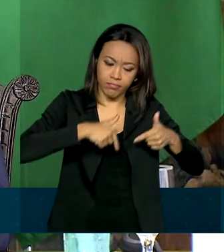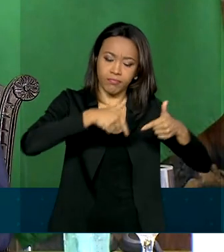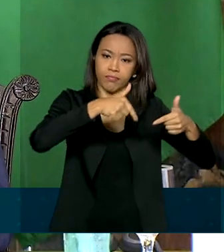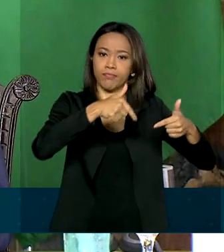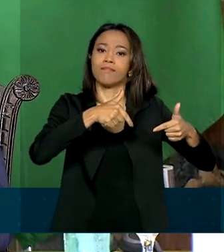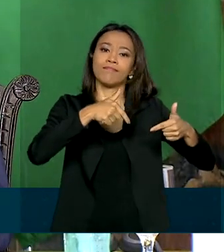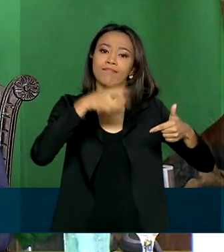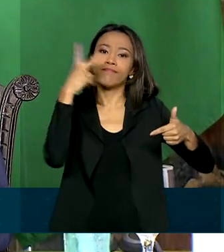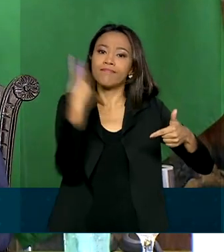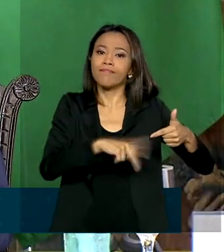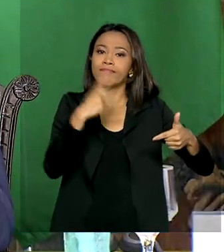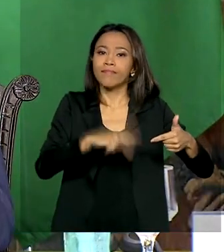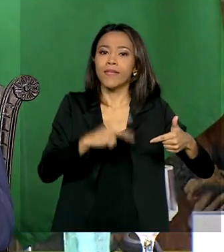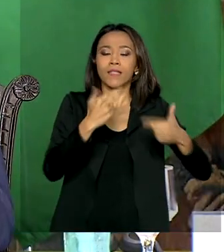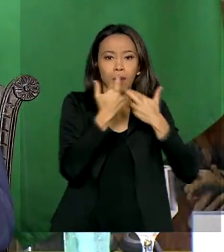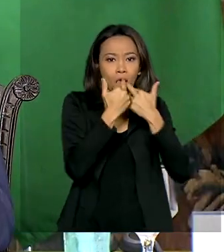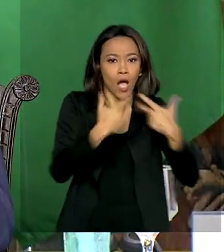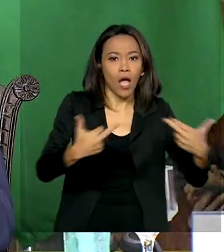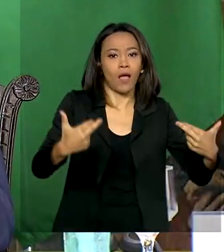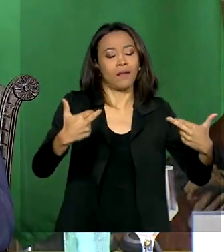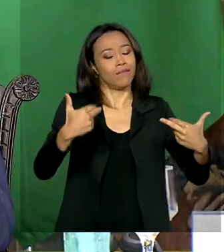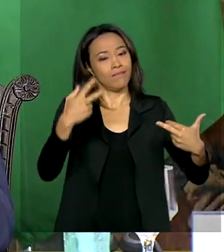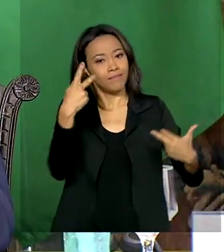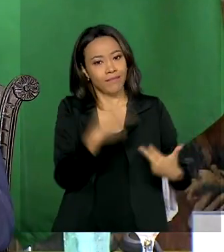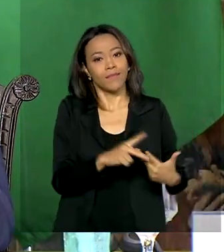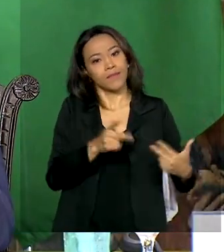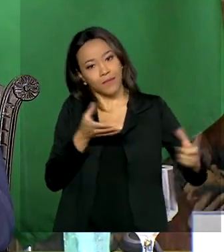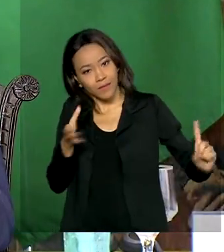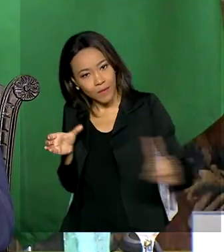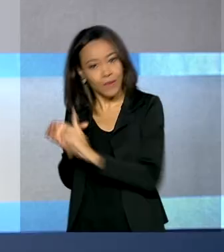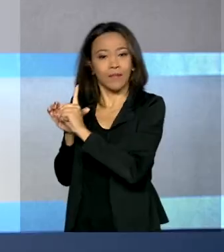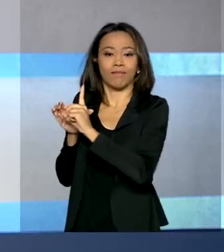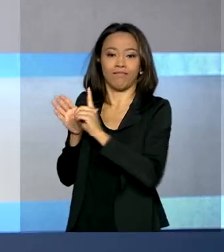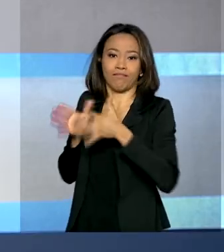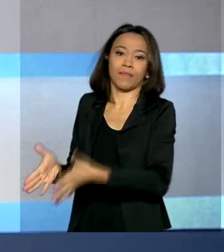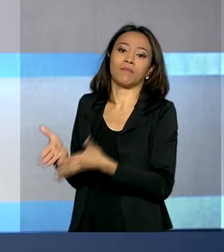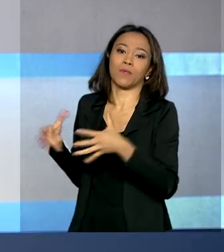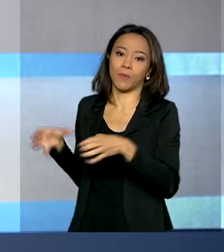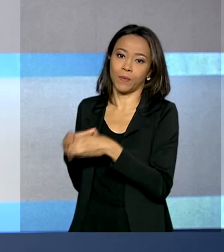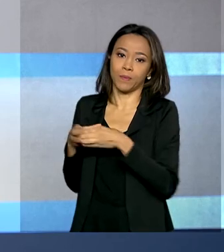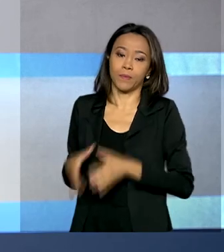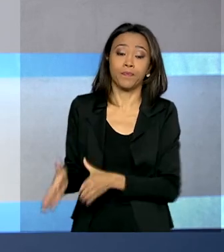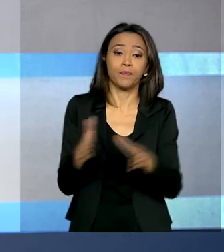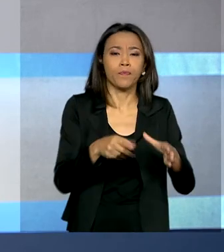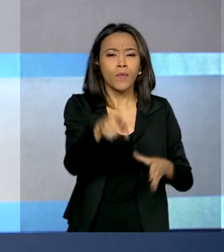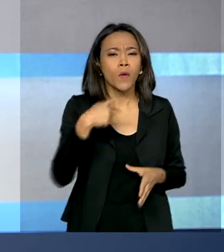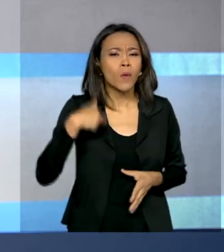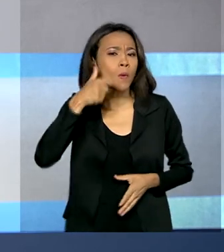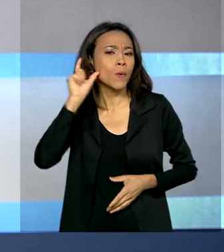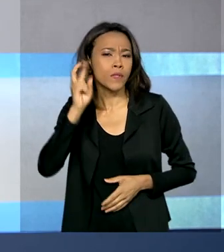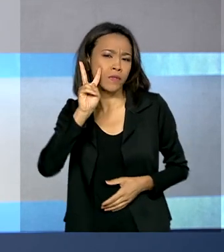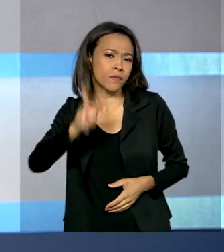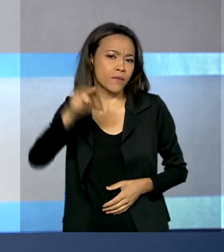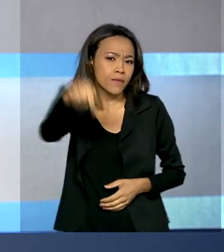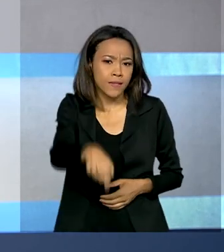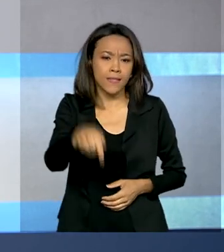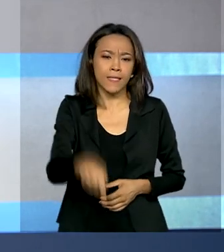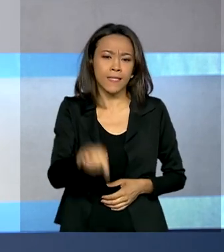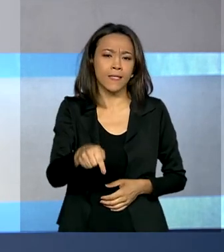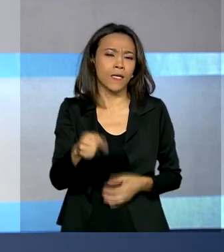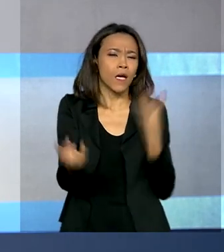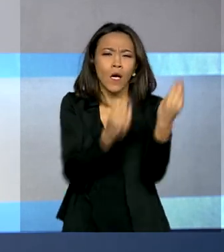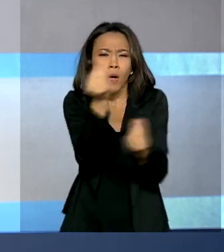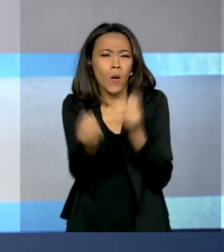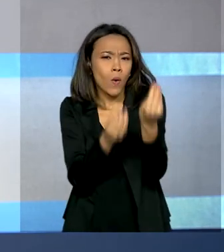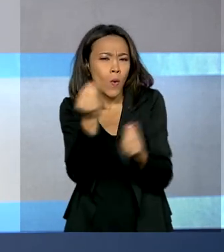e espírito inovador, ingressar na organização. Ontem você acompanhou aqui no Brasil em Dia como